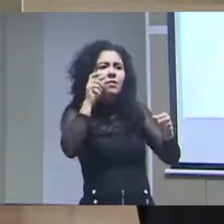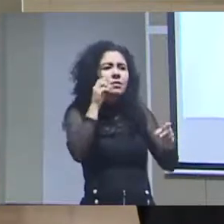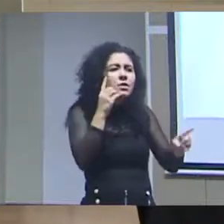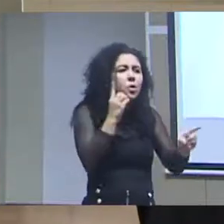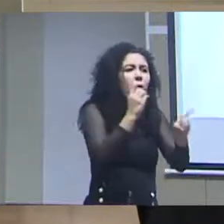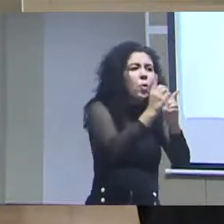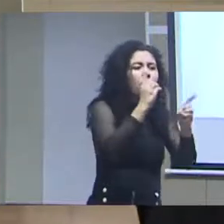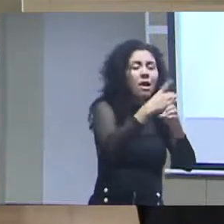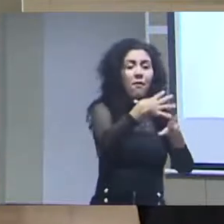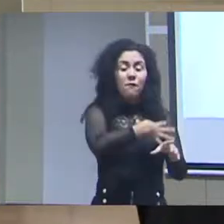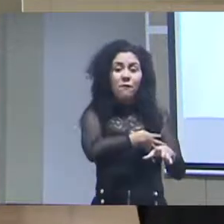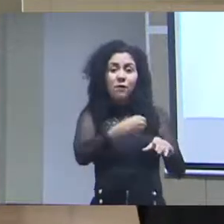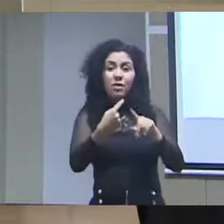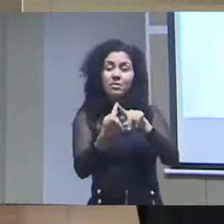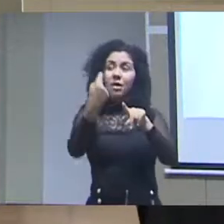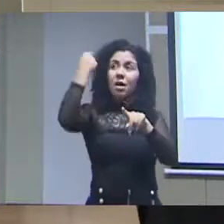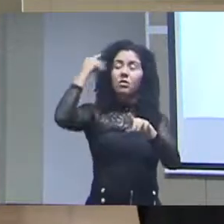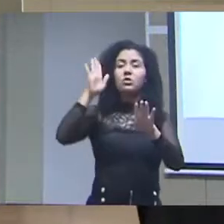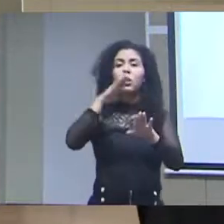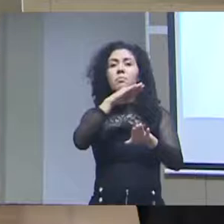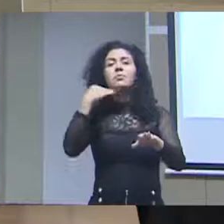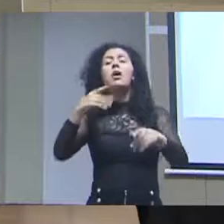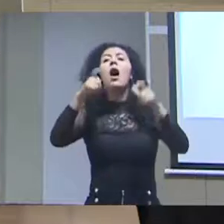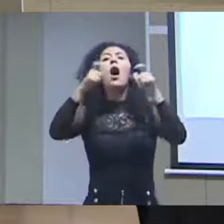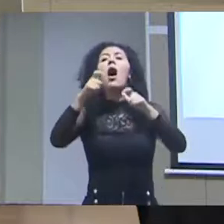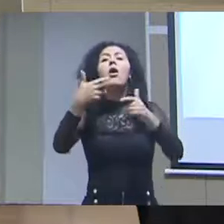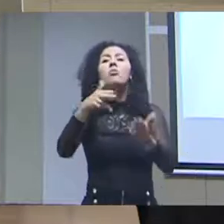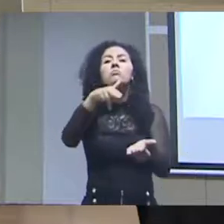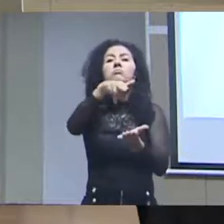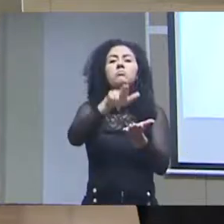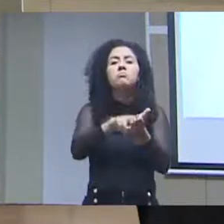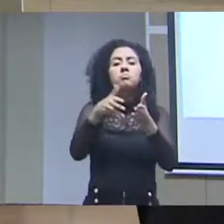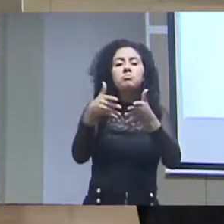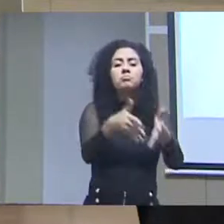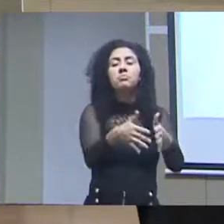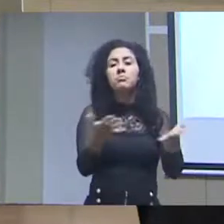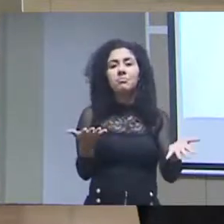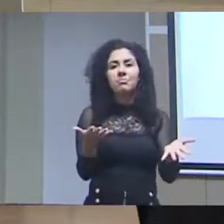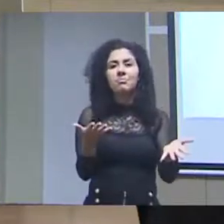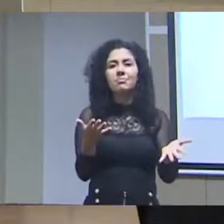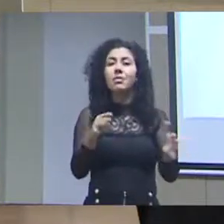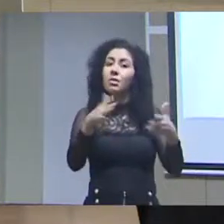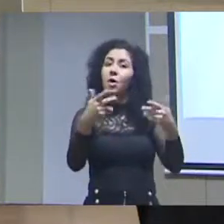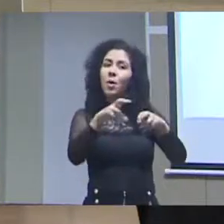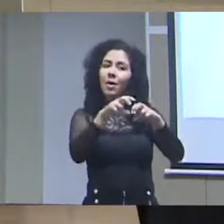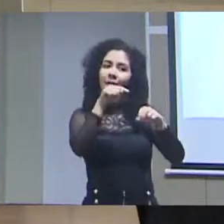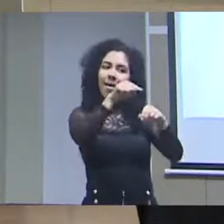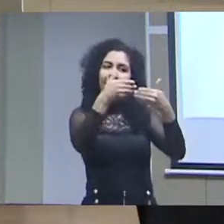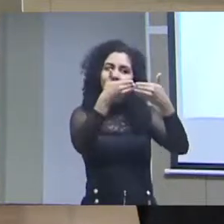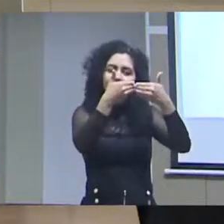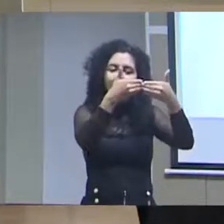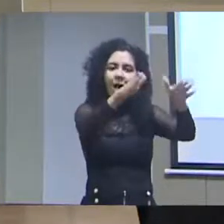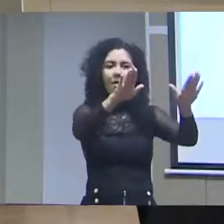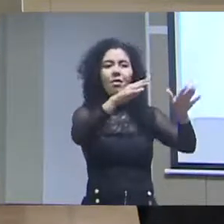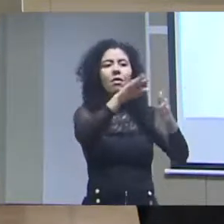tentar encontrar filhos que foram mortos e não se sabe onde foram enterrados. Isso que o dado aberto faz.